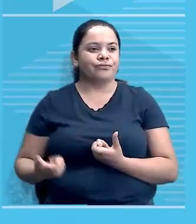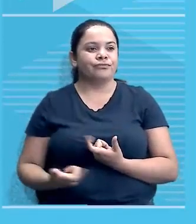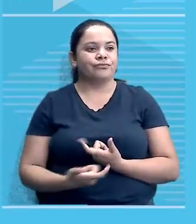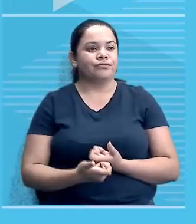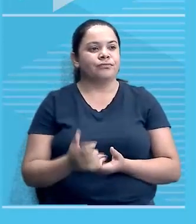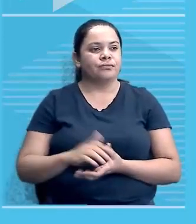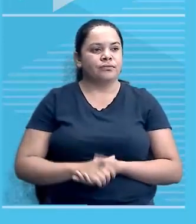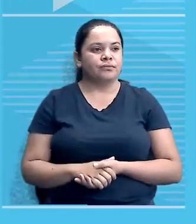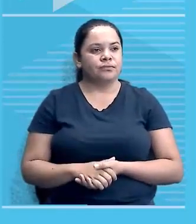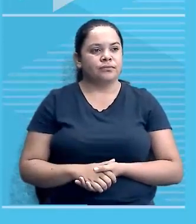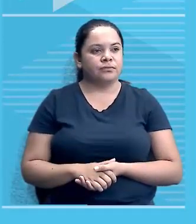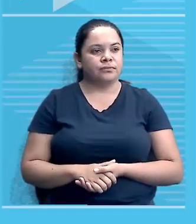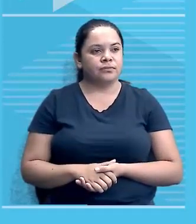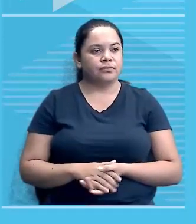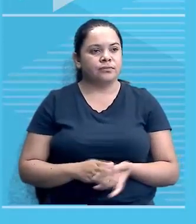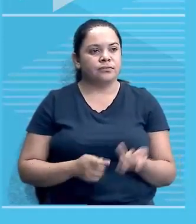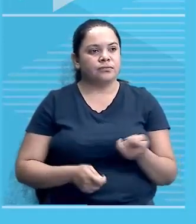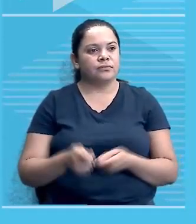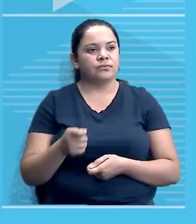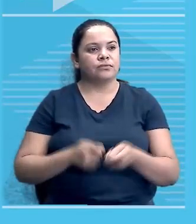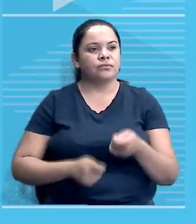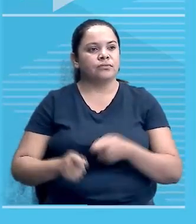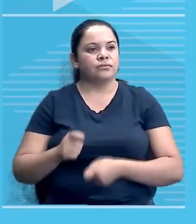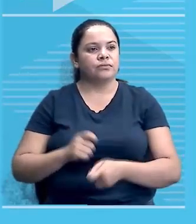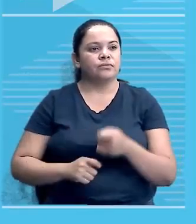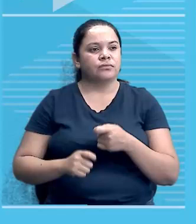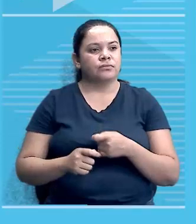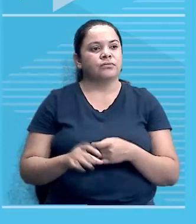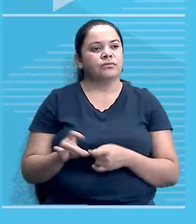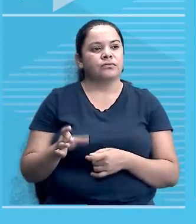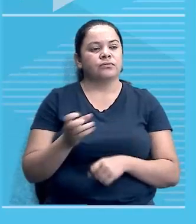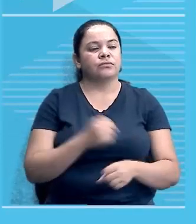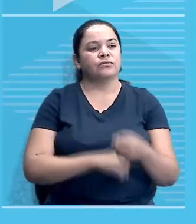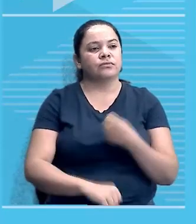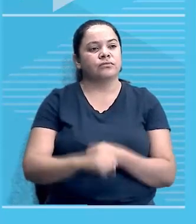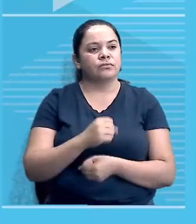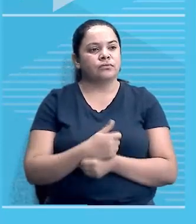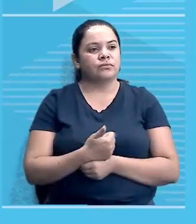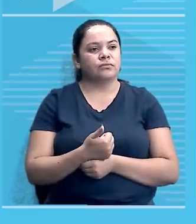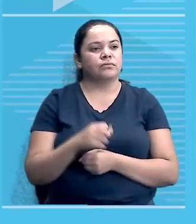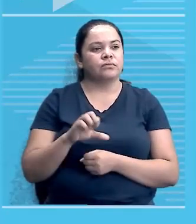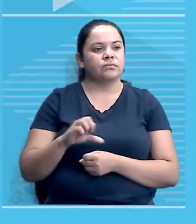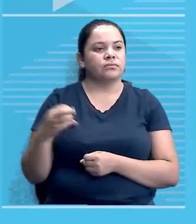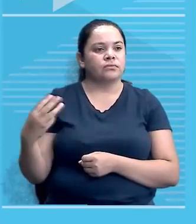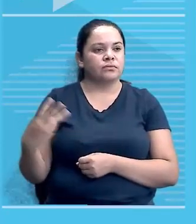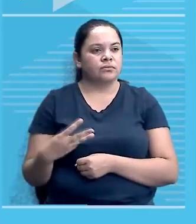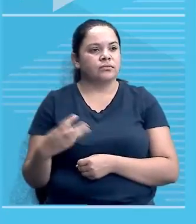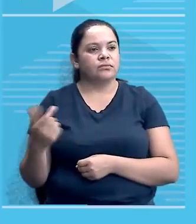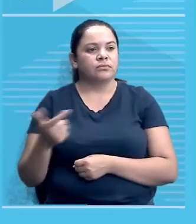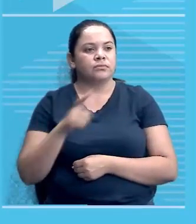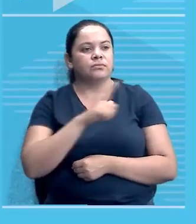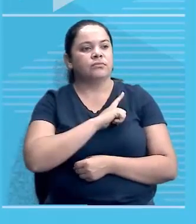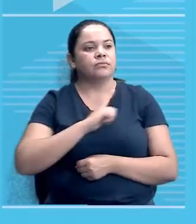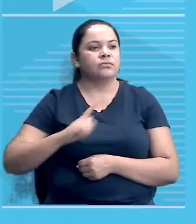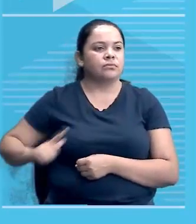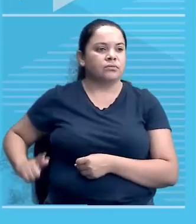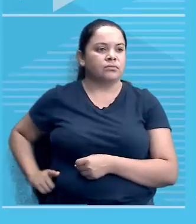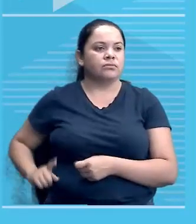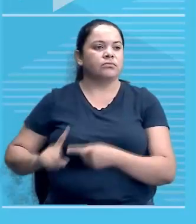completamente estabelecido, viu galera? Em 1932, durante o governo fascista de Benito